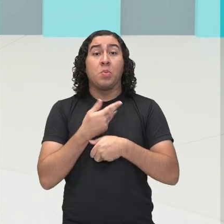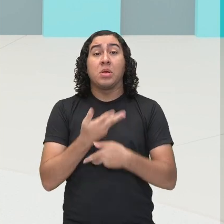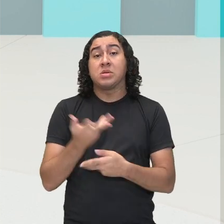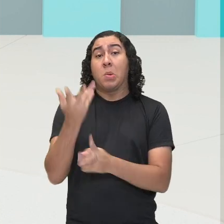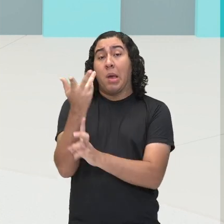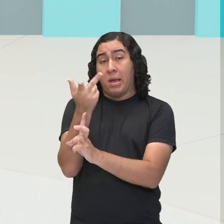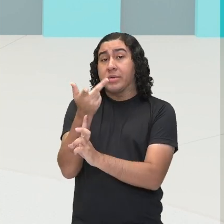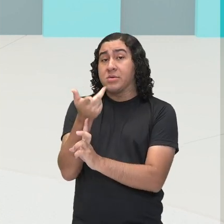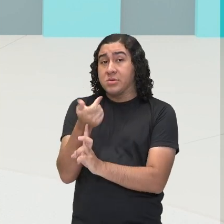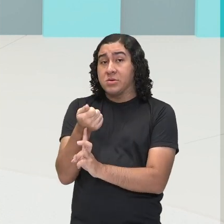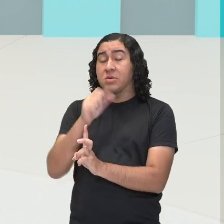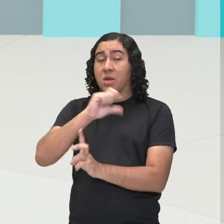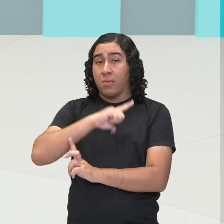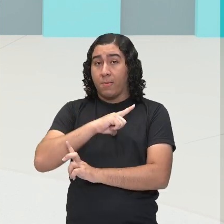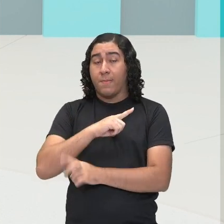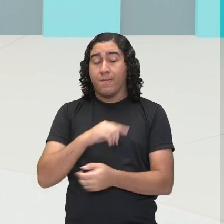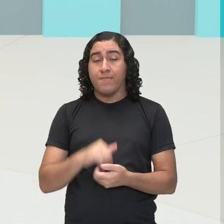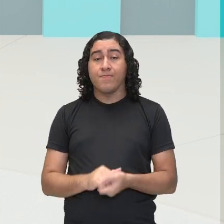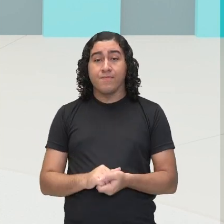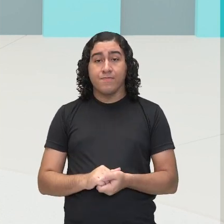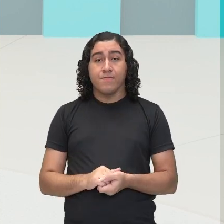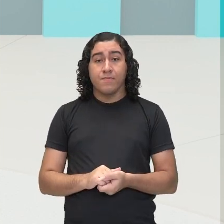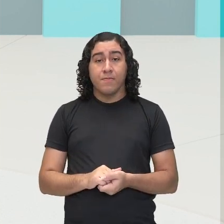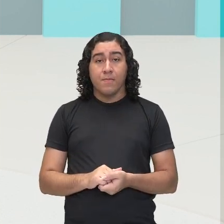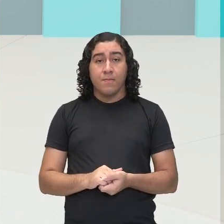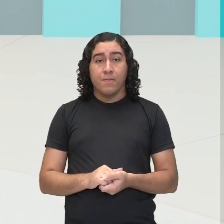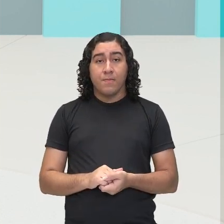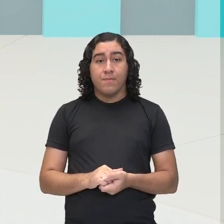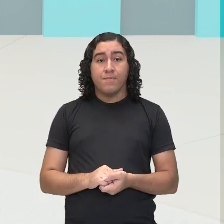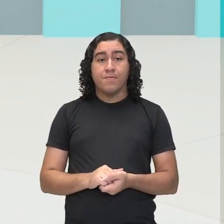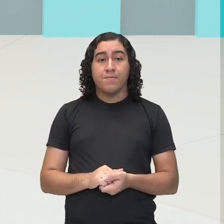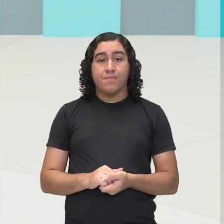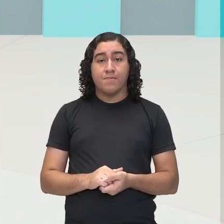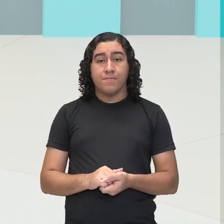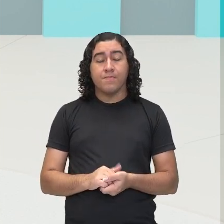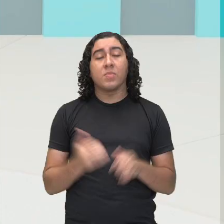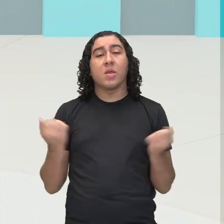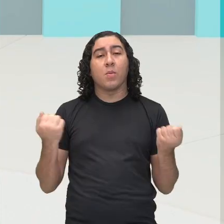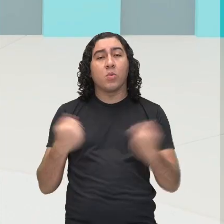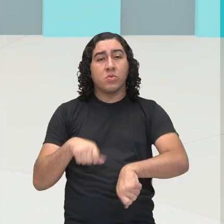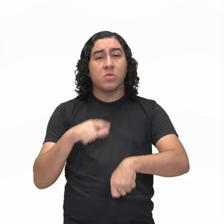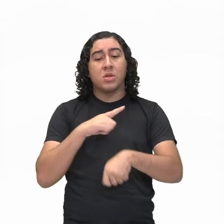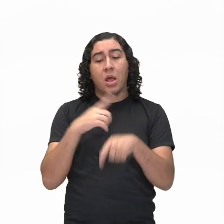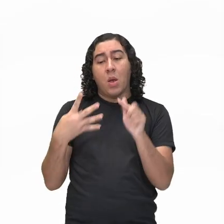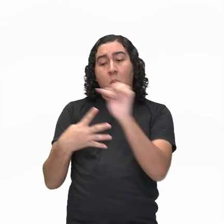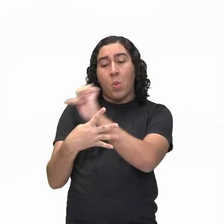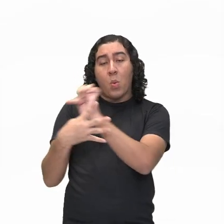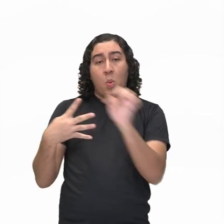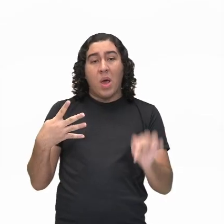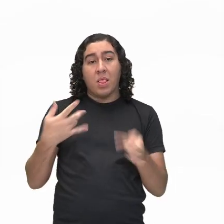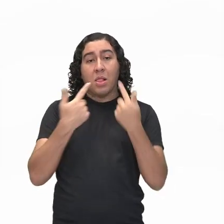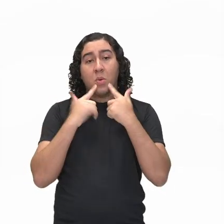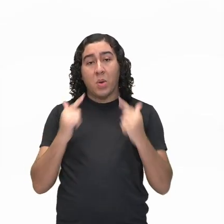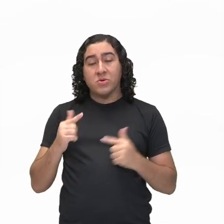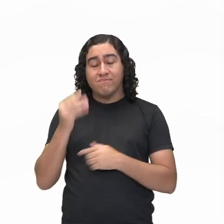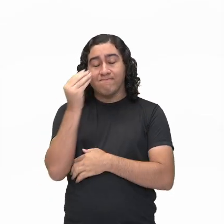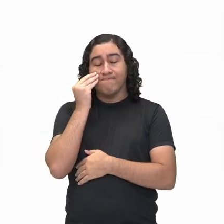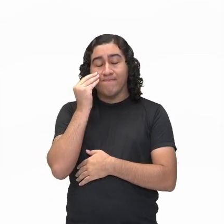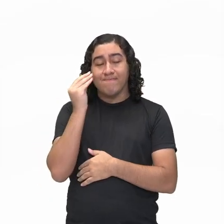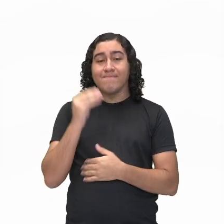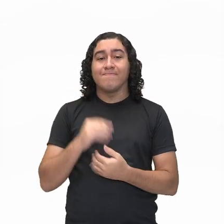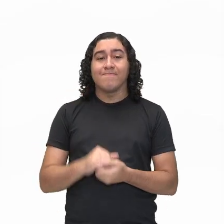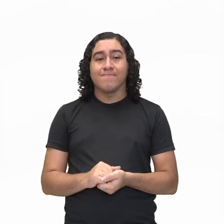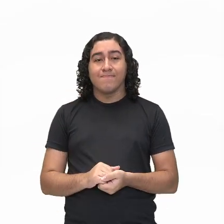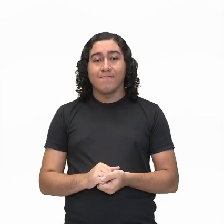artísticas, que ela pode ser definida em quatro linguagens. Vamos definir essas linguagens.